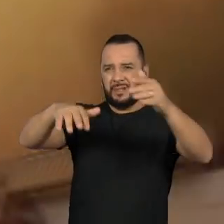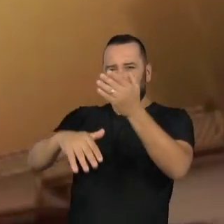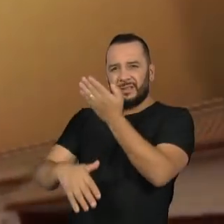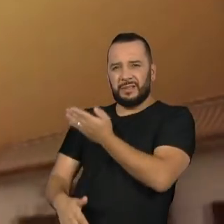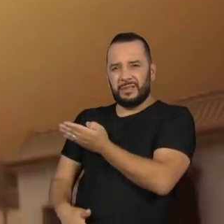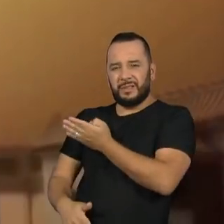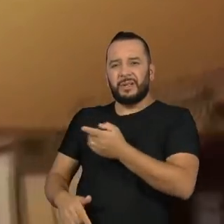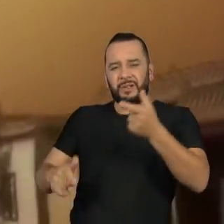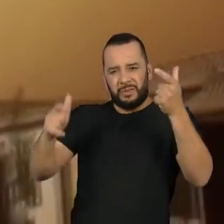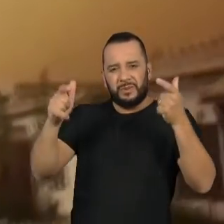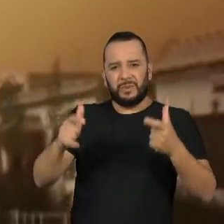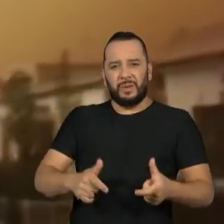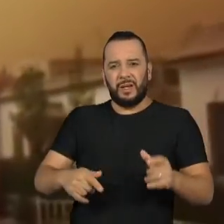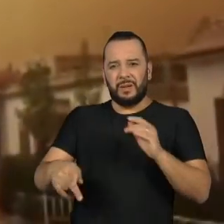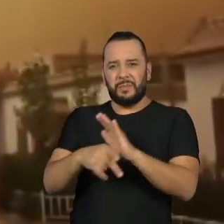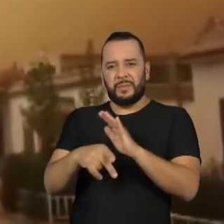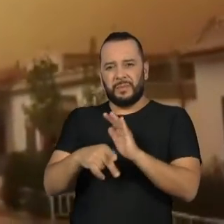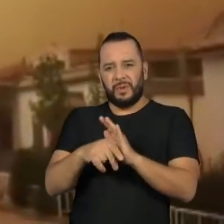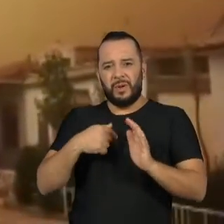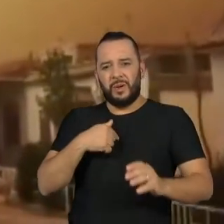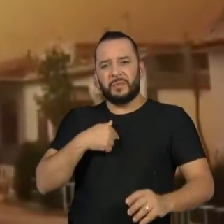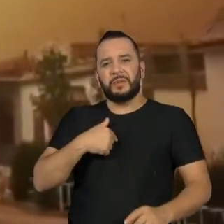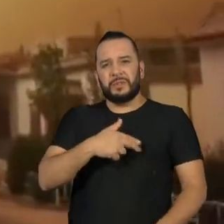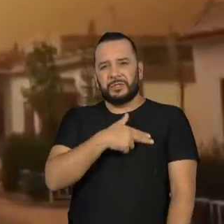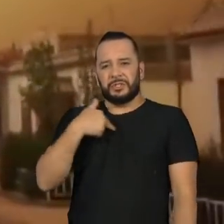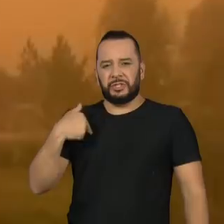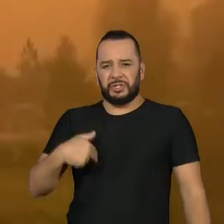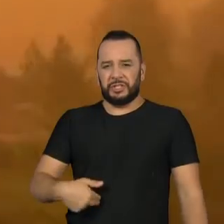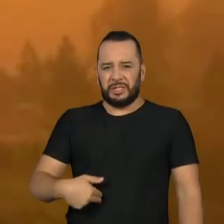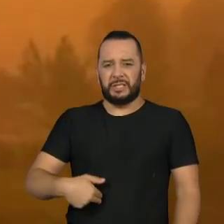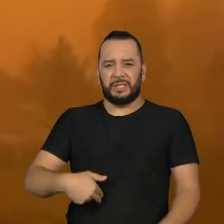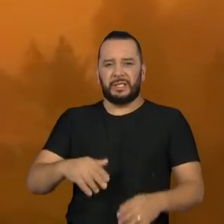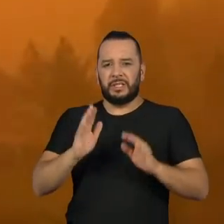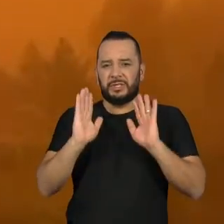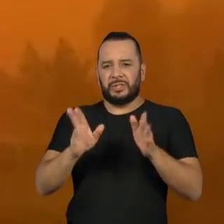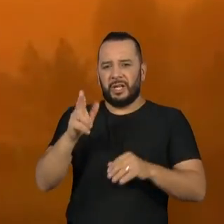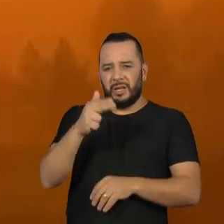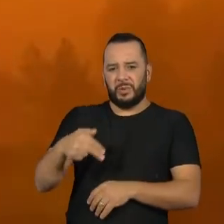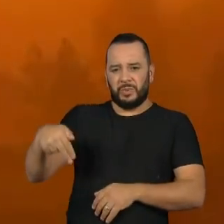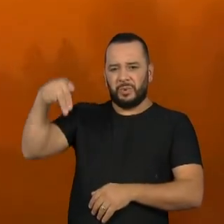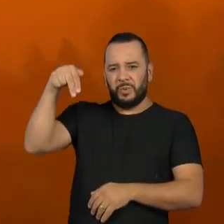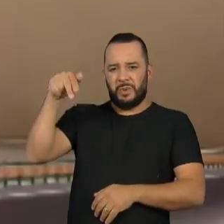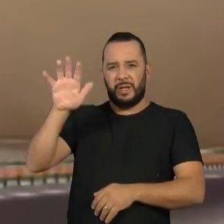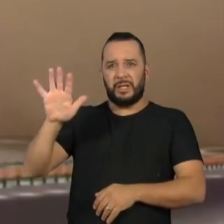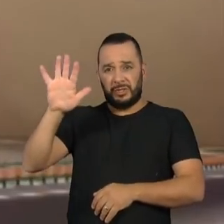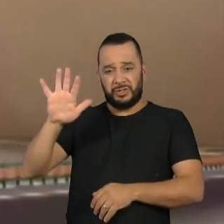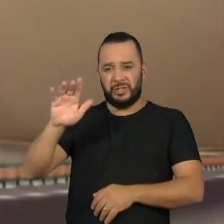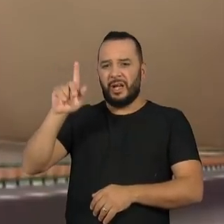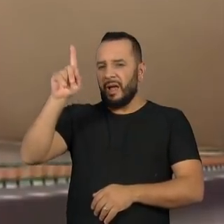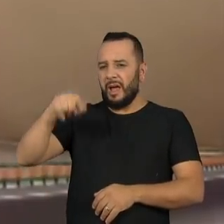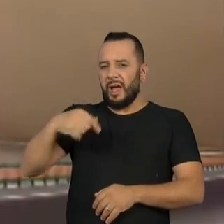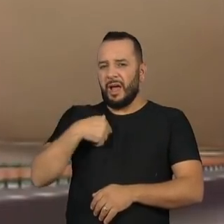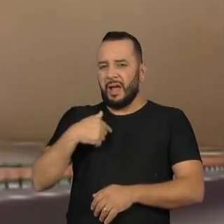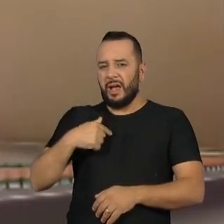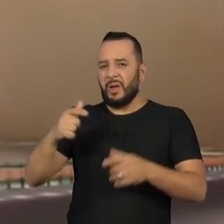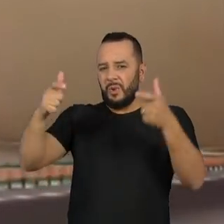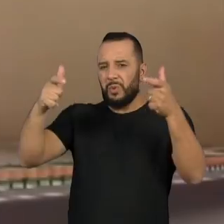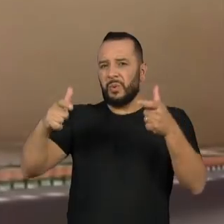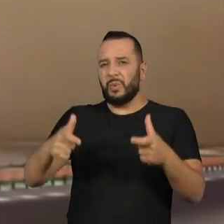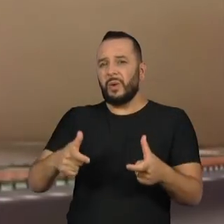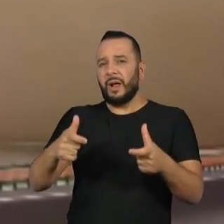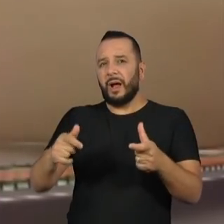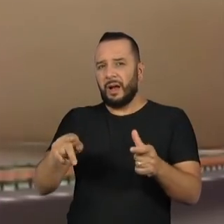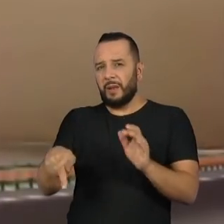do deserto de Gobi, no noroeste da China. O local é um entreposto da histórica Rota da Seda.